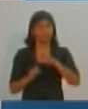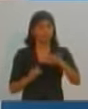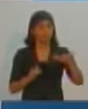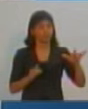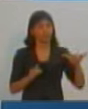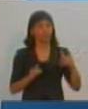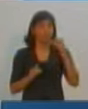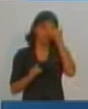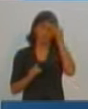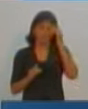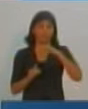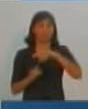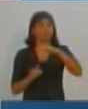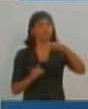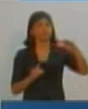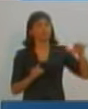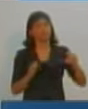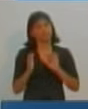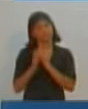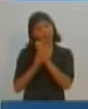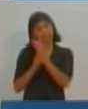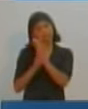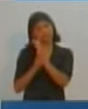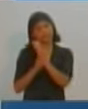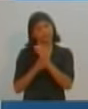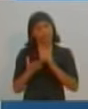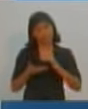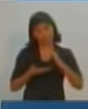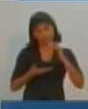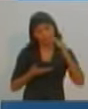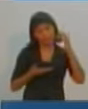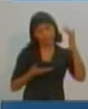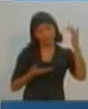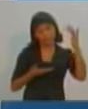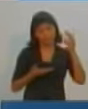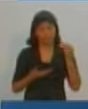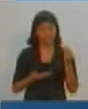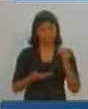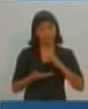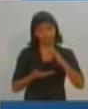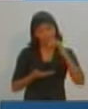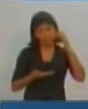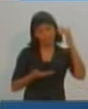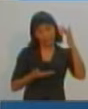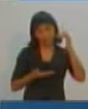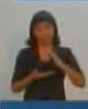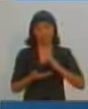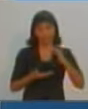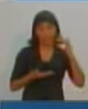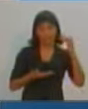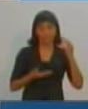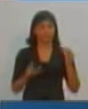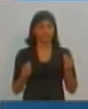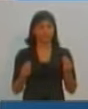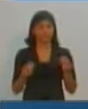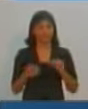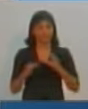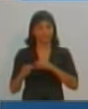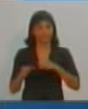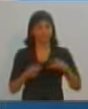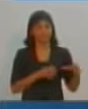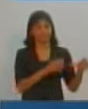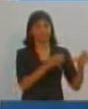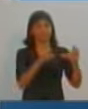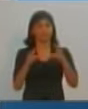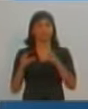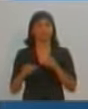profissionais e vamos ampliar mais ainda na condição de prefeita, porque compreendemos e aprendemos a necessidade de todo esse trabalho.